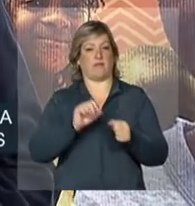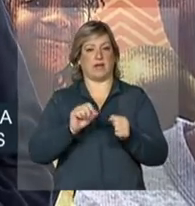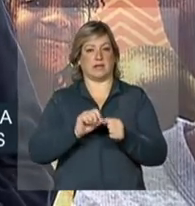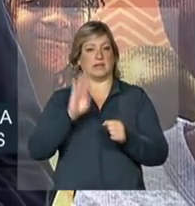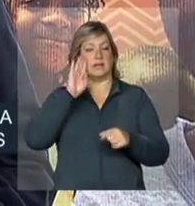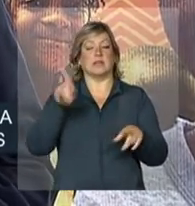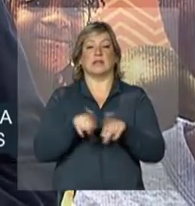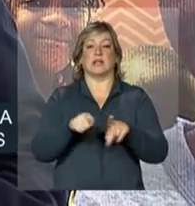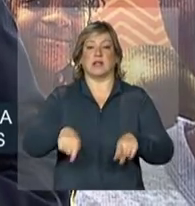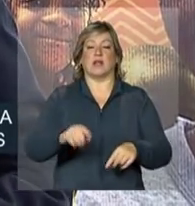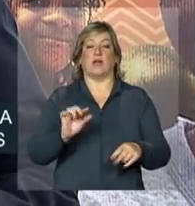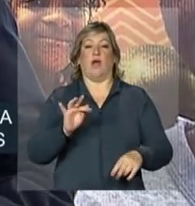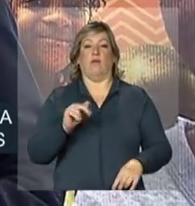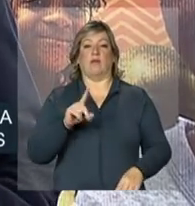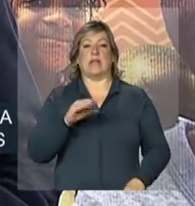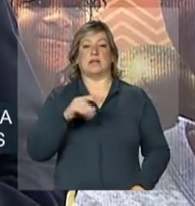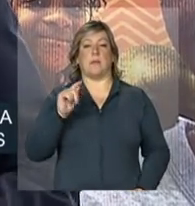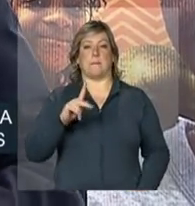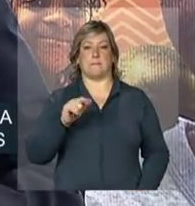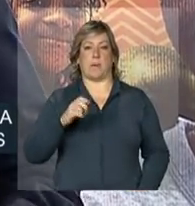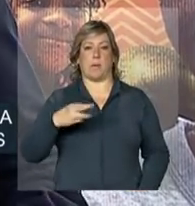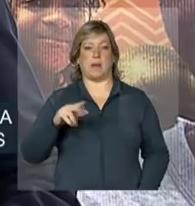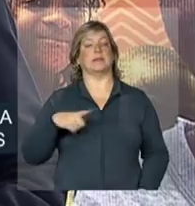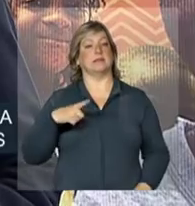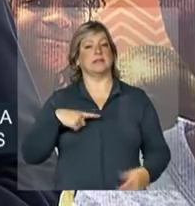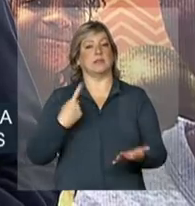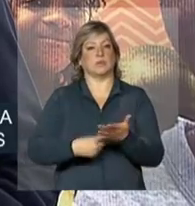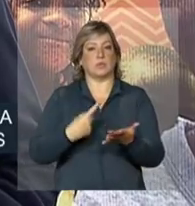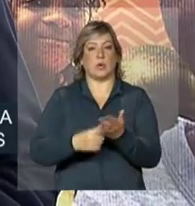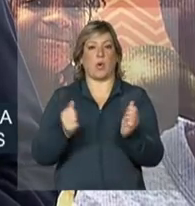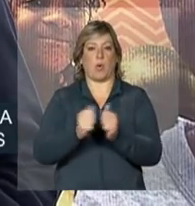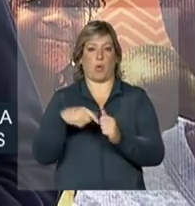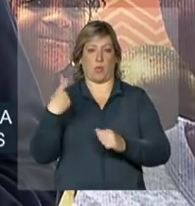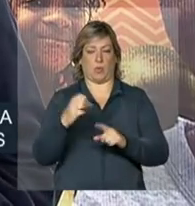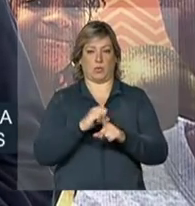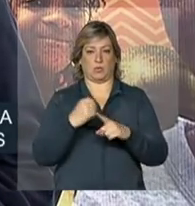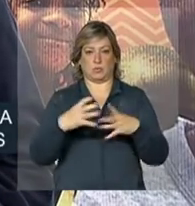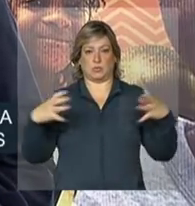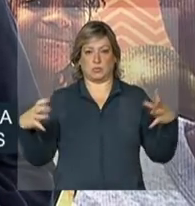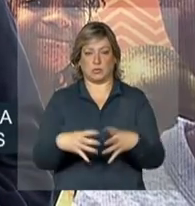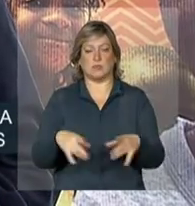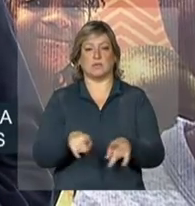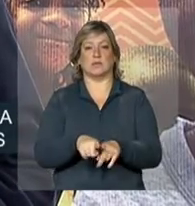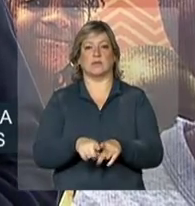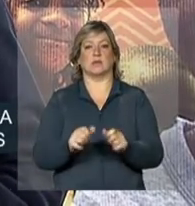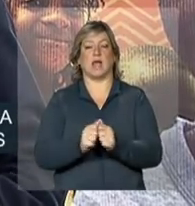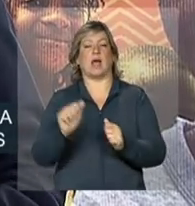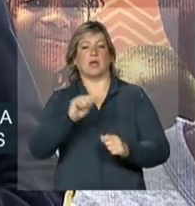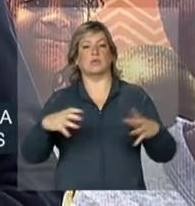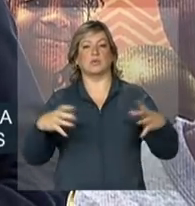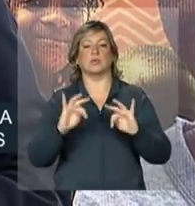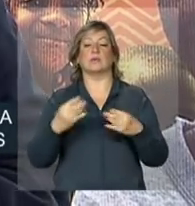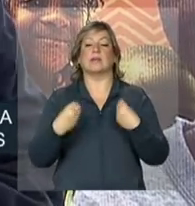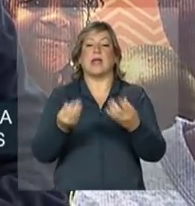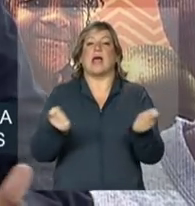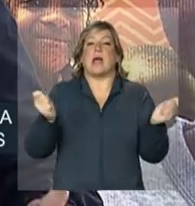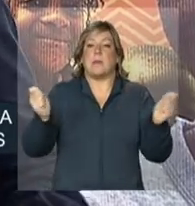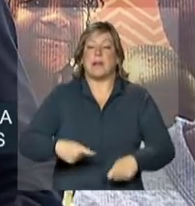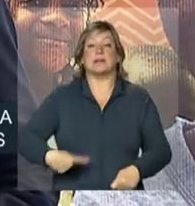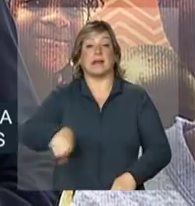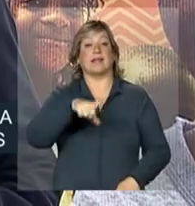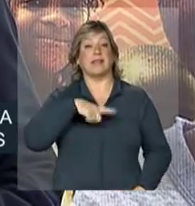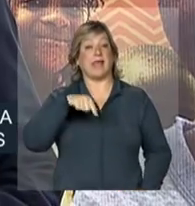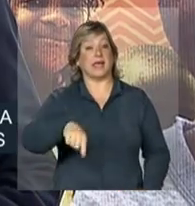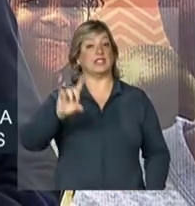também a Fundação Palmares tem um trato com a comunidade, com as associações, a fim de capacitá-los para ter esses